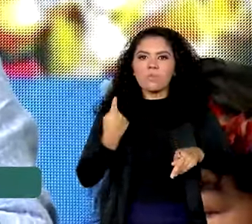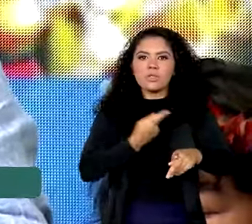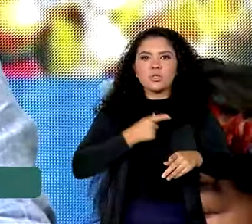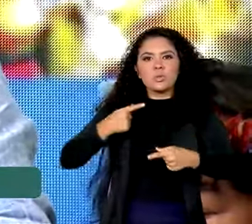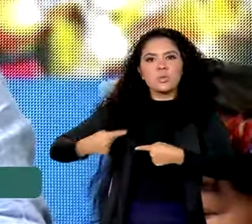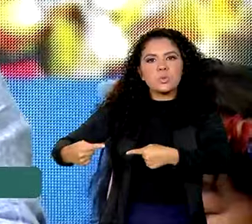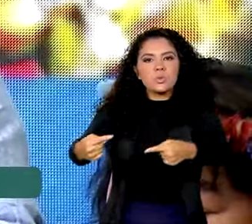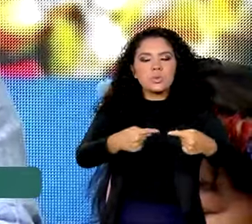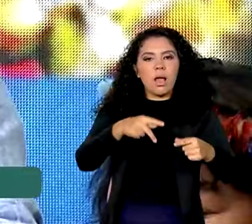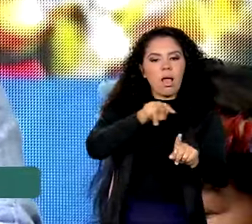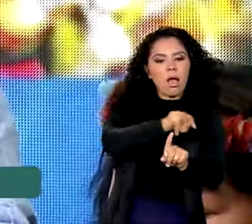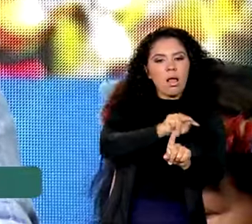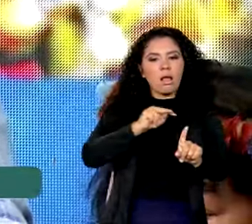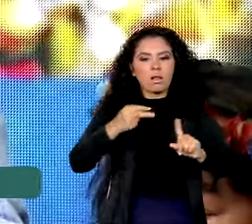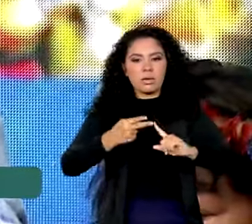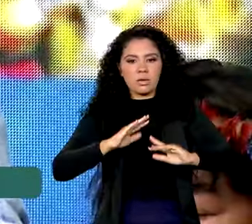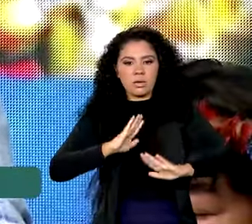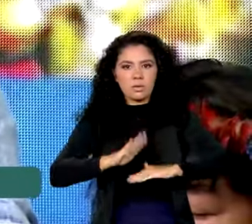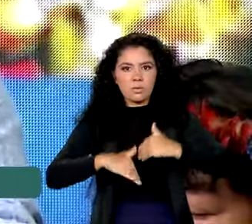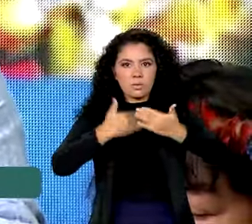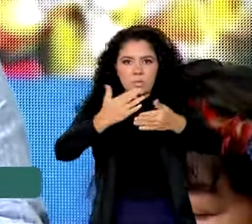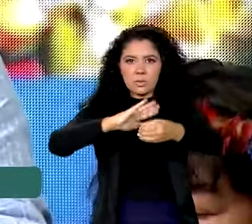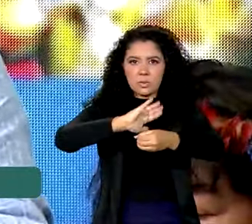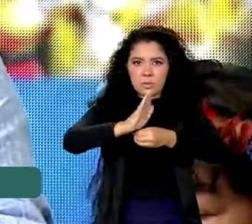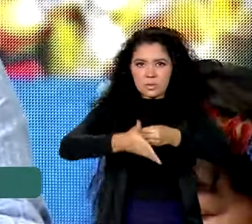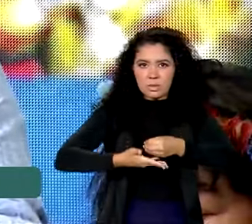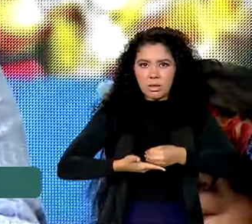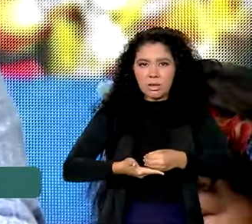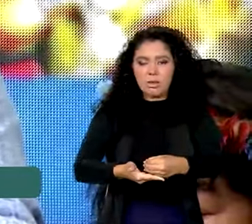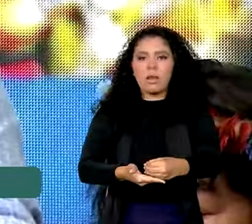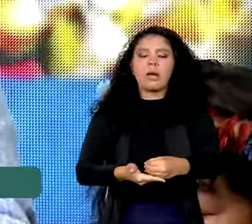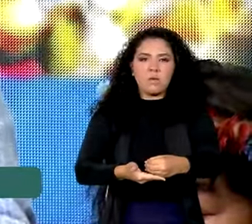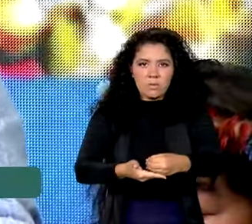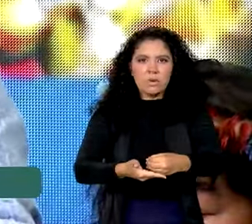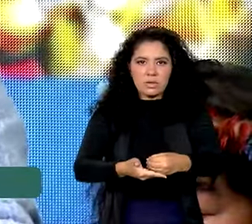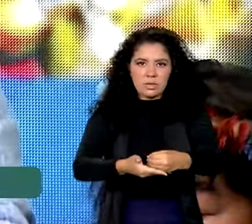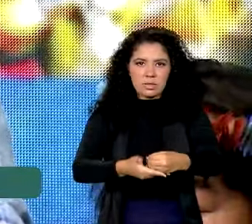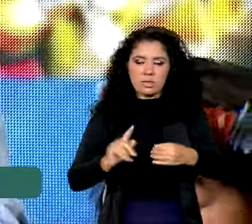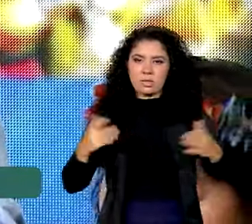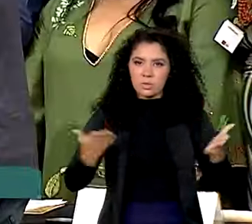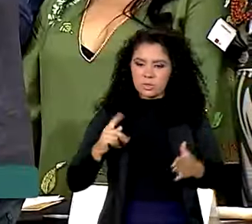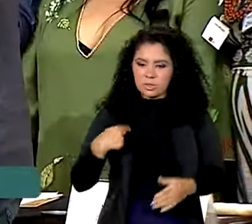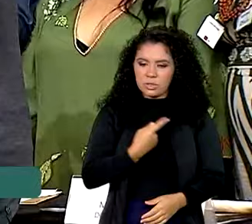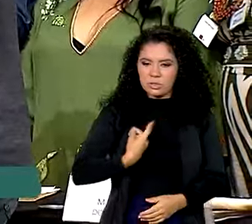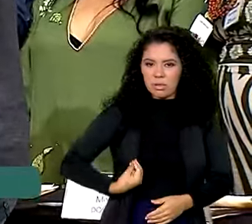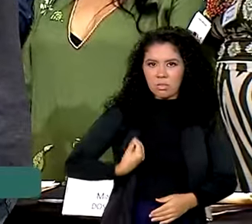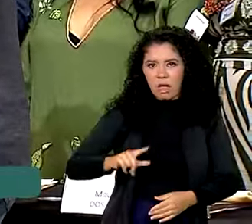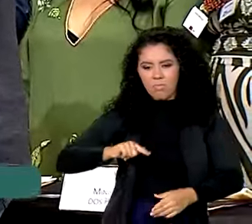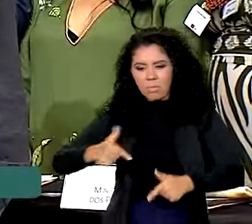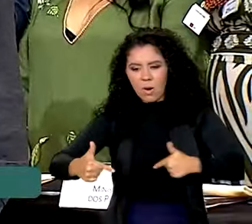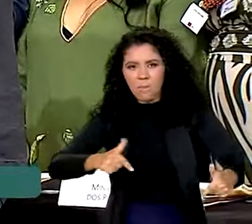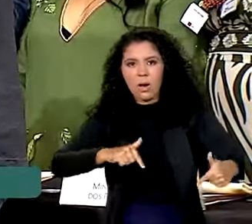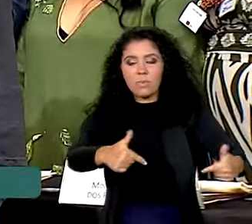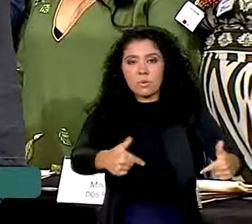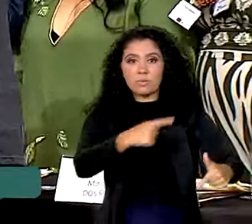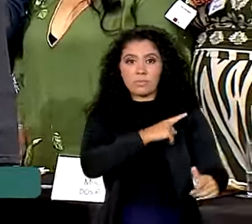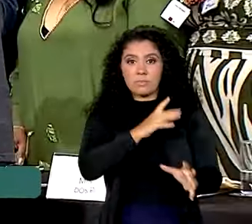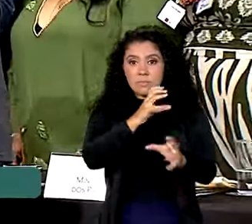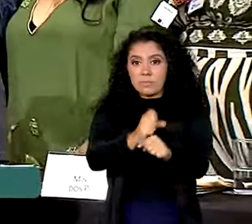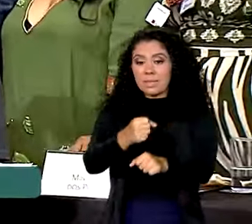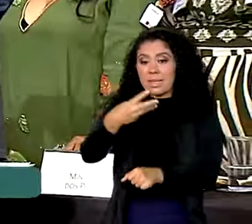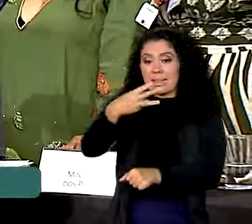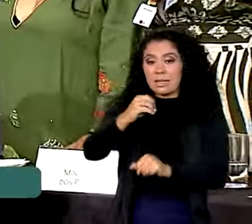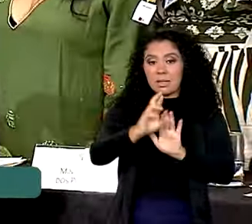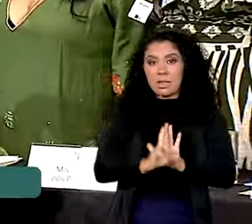perspectiva do desenvolvimento sustentável na qual nós estamos trabalhando. Além dos 30 indígenas,